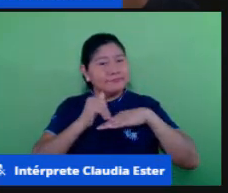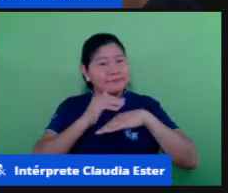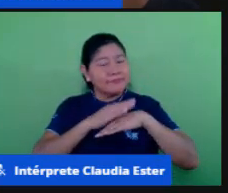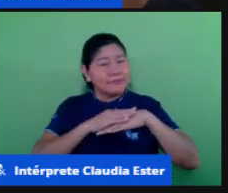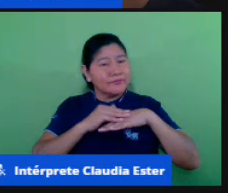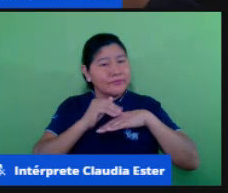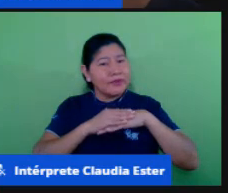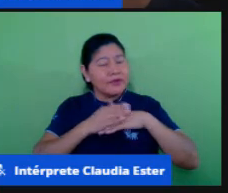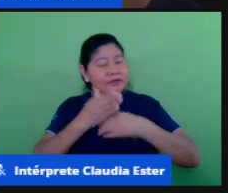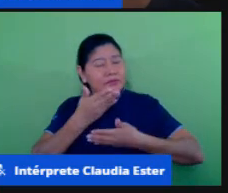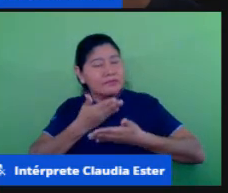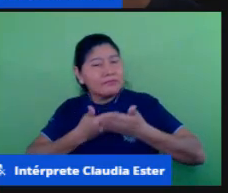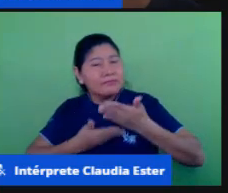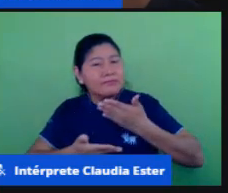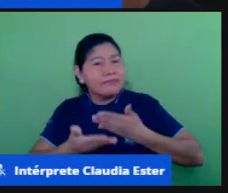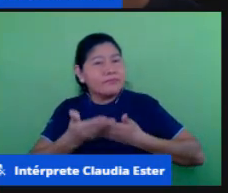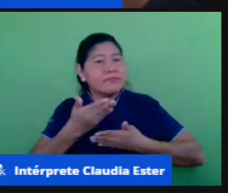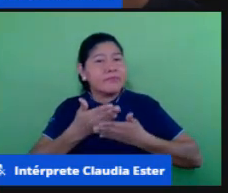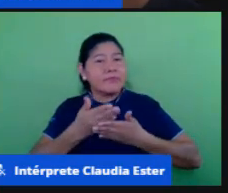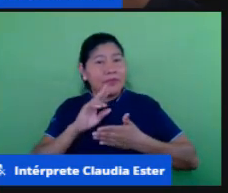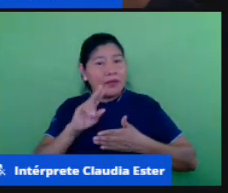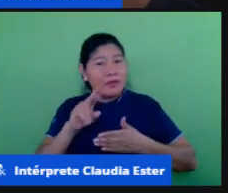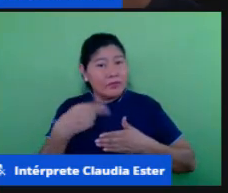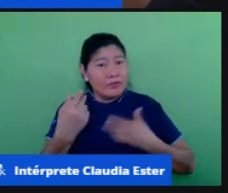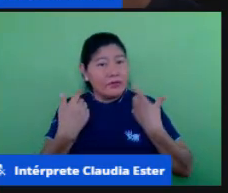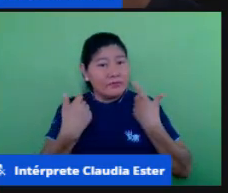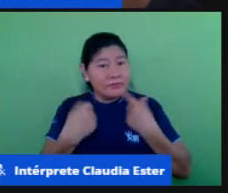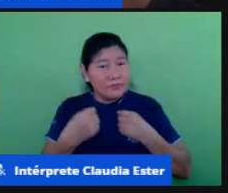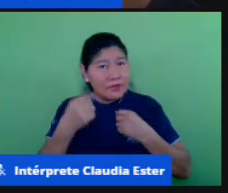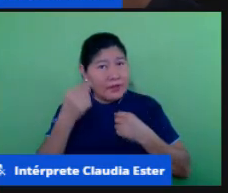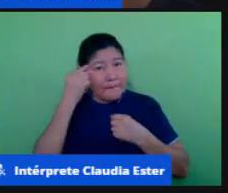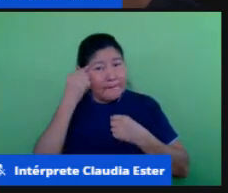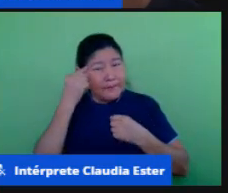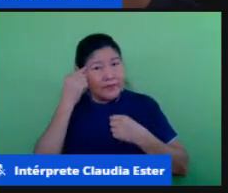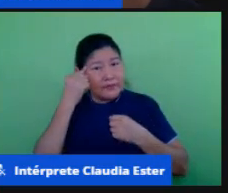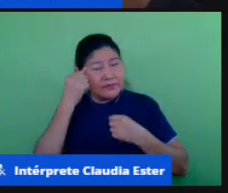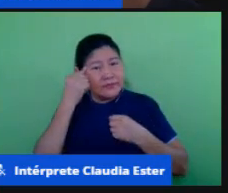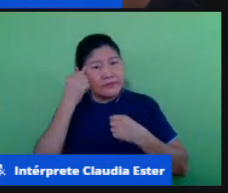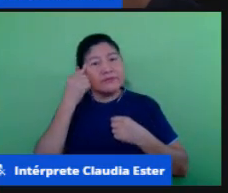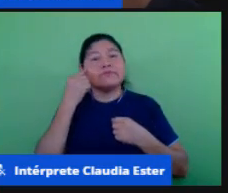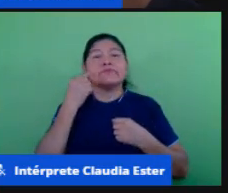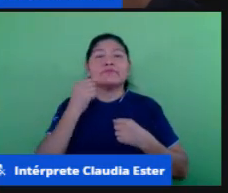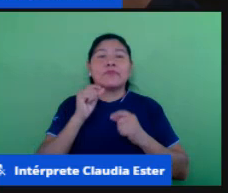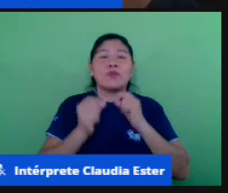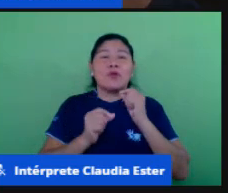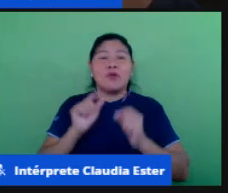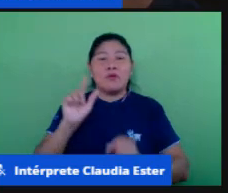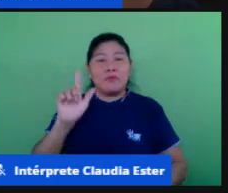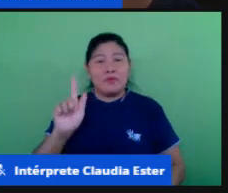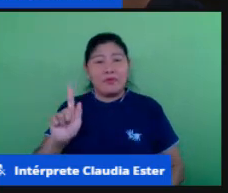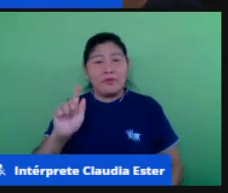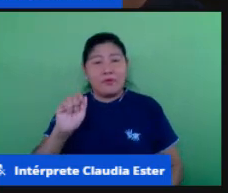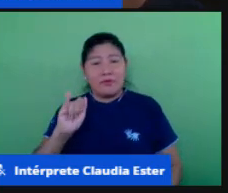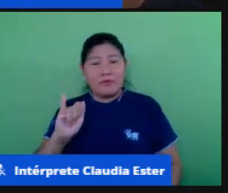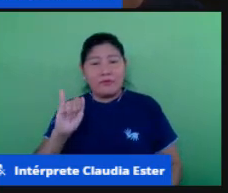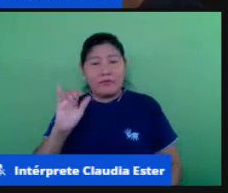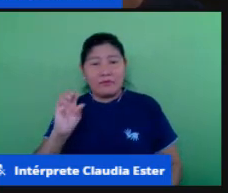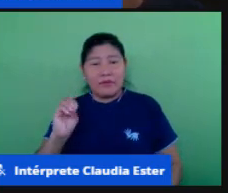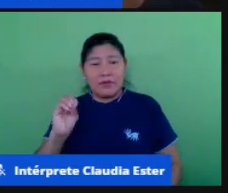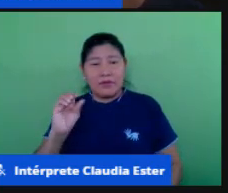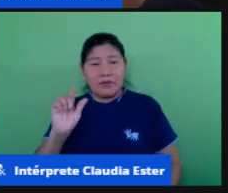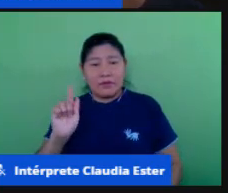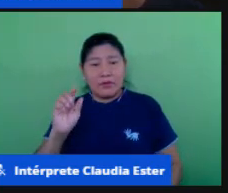perspectiva vigotes que Ana termos o afeto mostrarmos o afeto pelo nosso